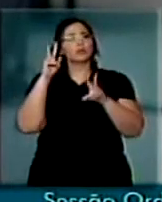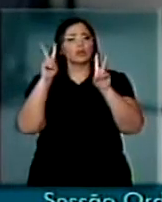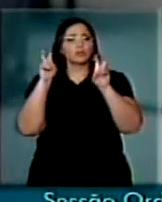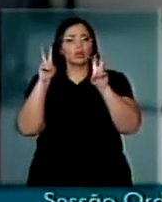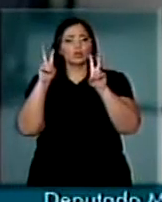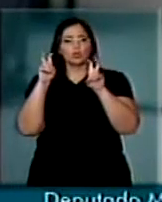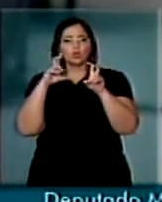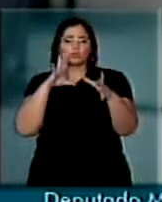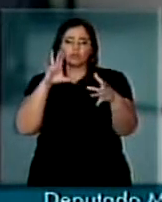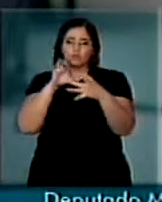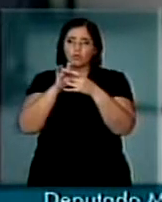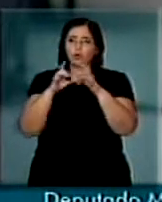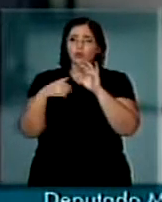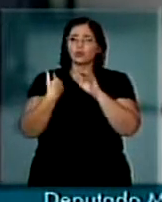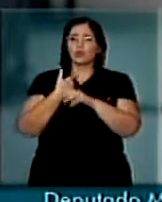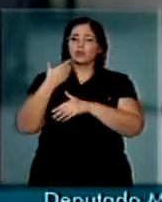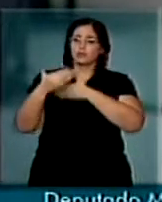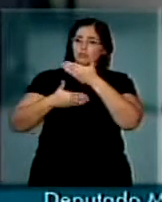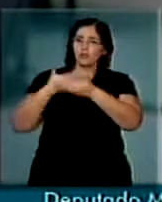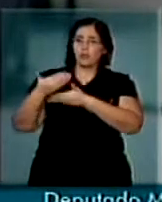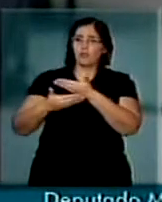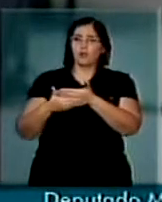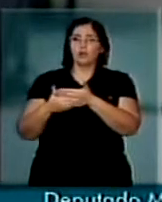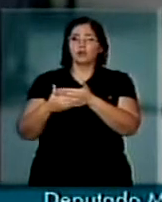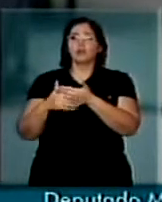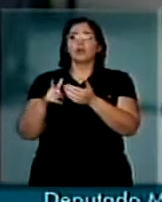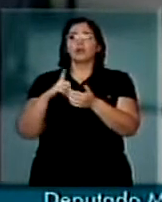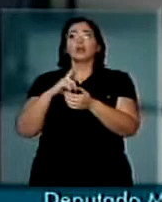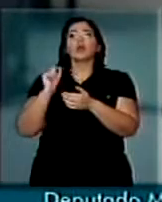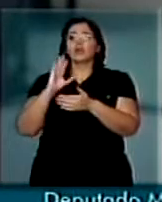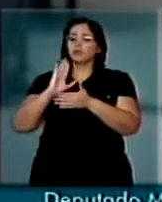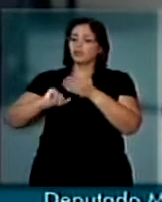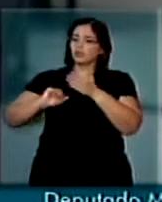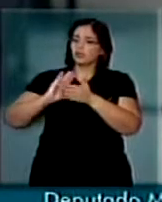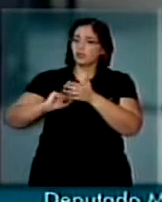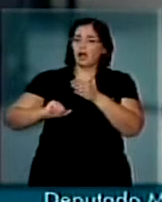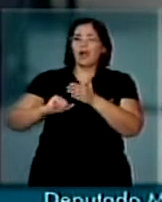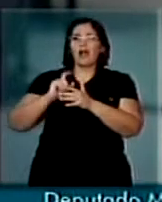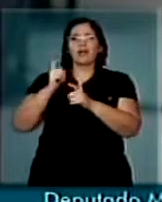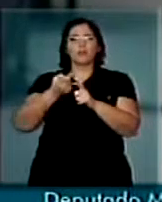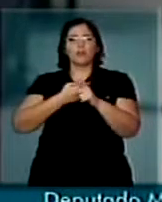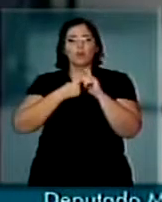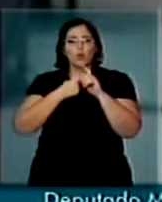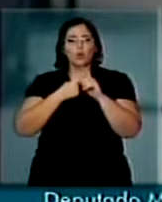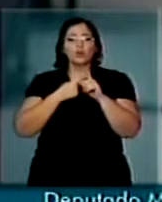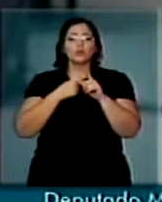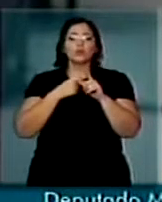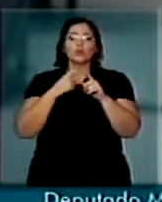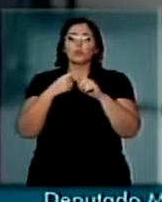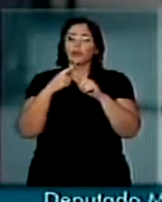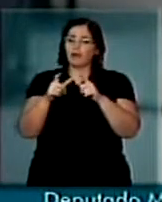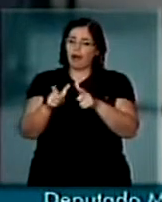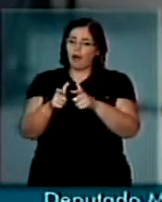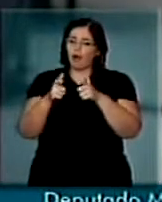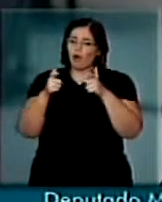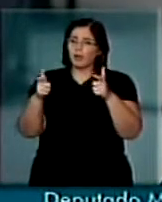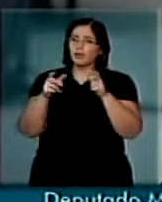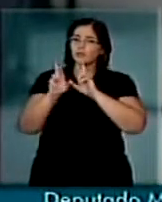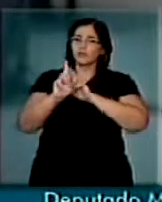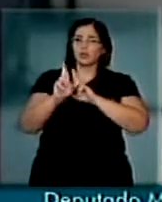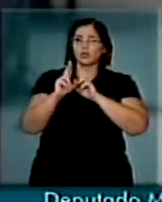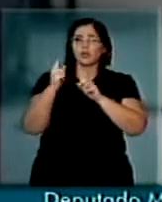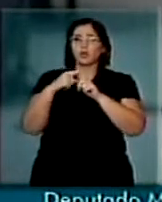importância vinculado ao nosso desenvolvimento. A desoneração de impostos, abrindo, portanto, perspectiva para o maior